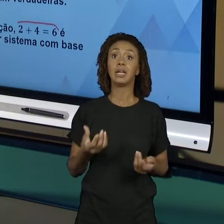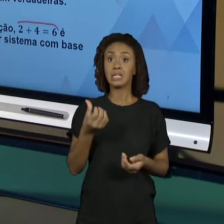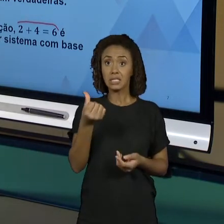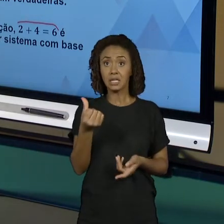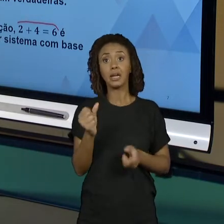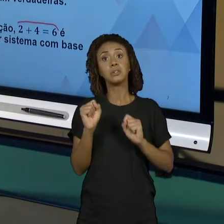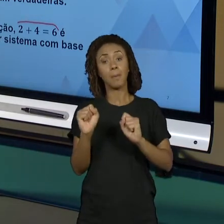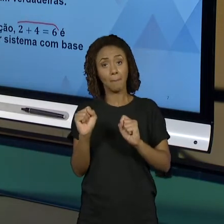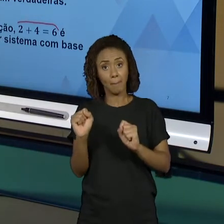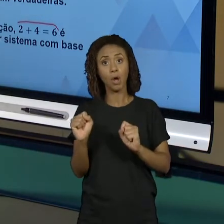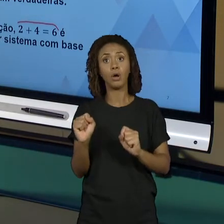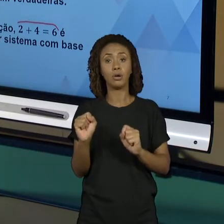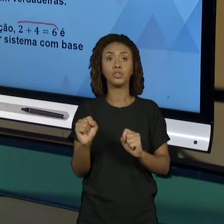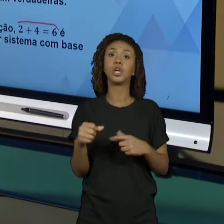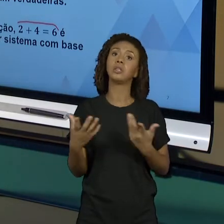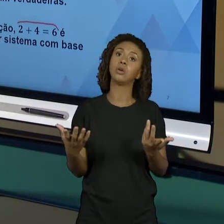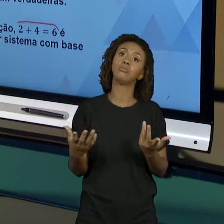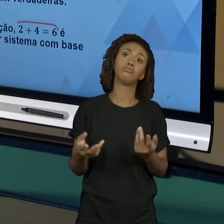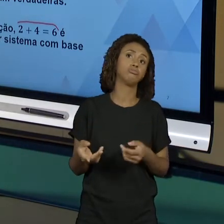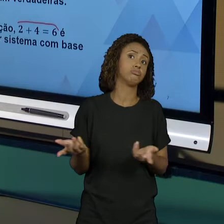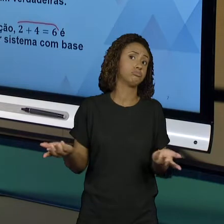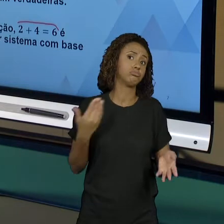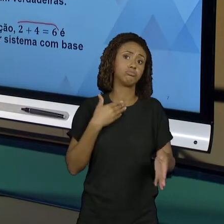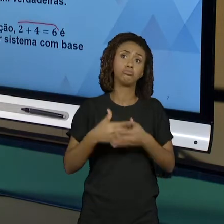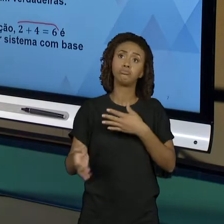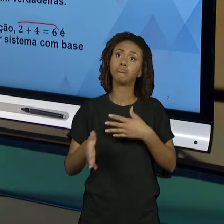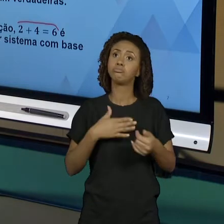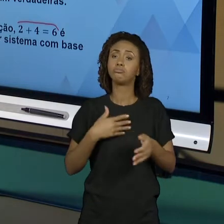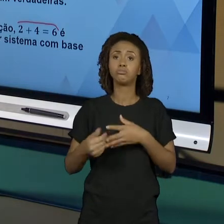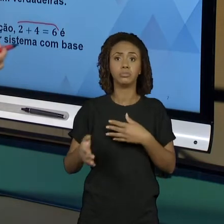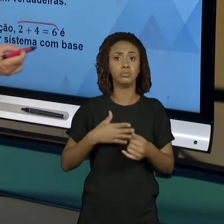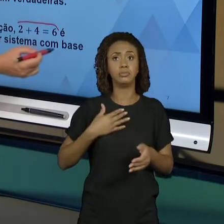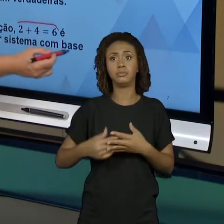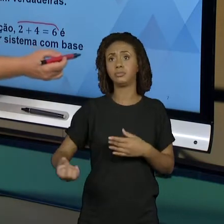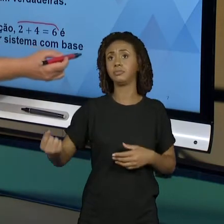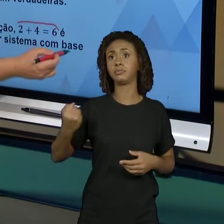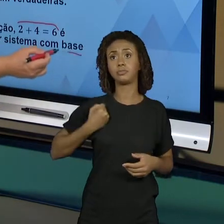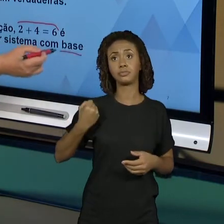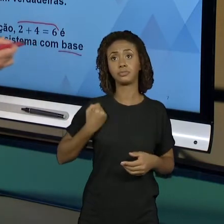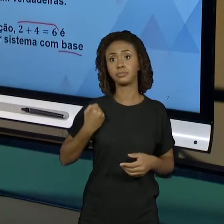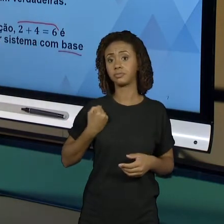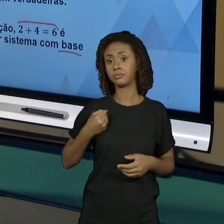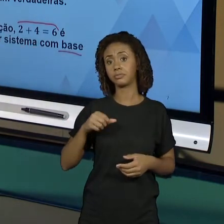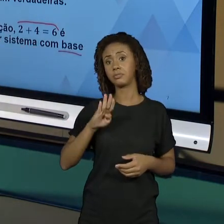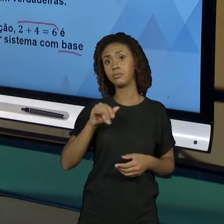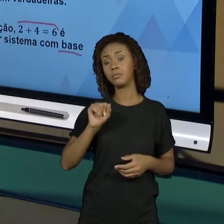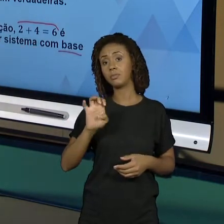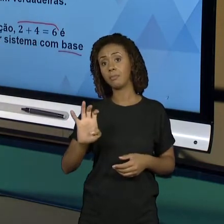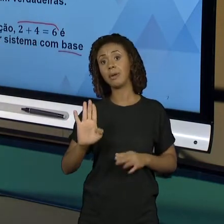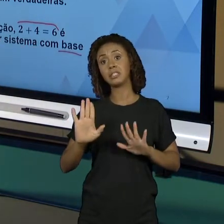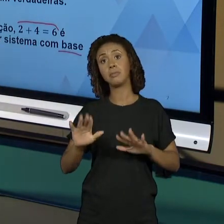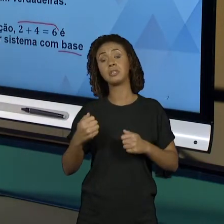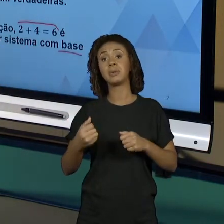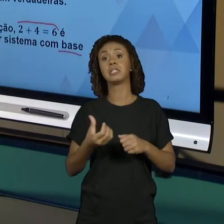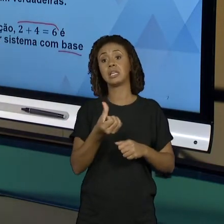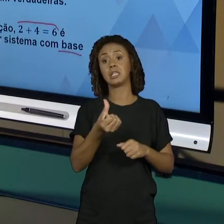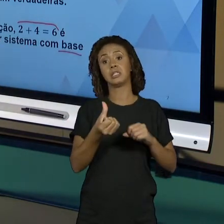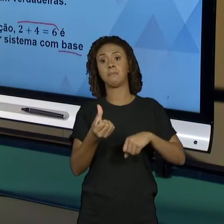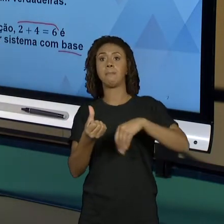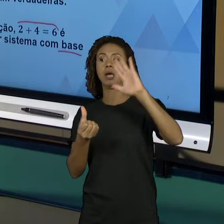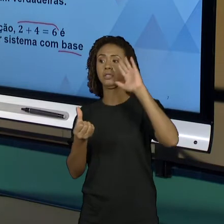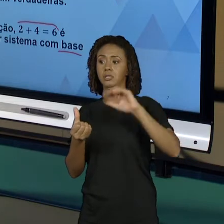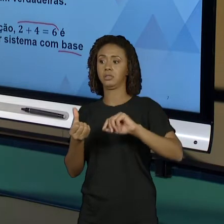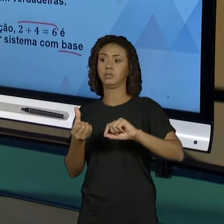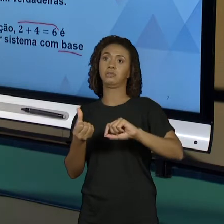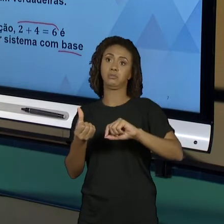aparecer nessa base. Então isso vale qualquer que seja a base, desde que ela seja maior que 6. Então já